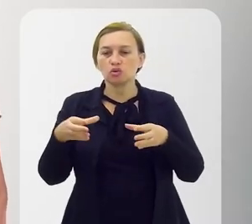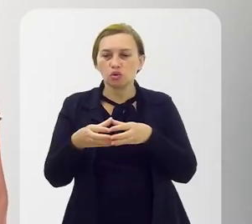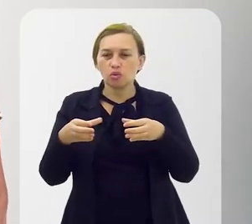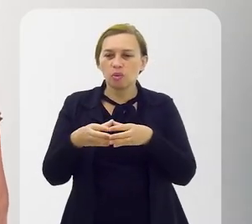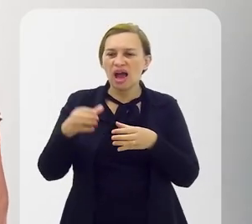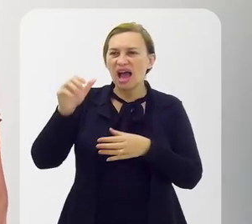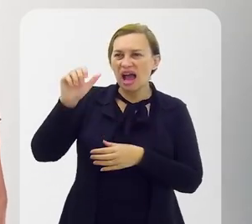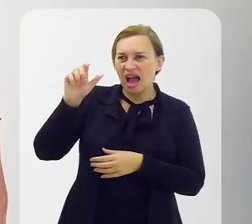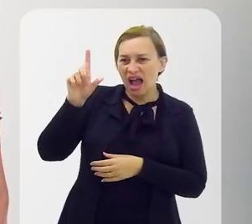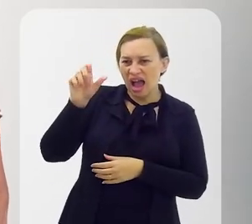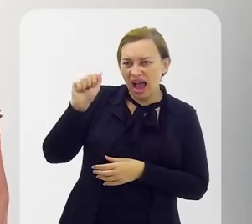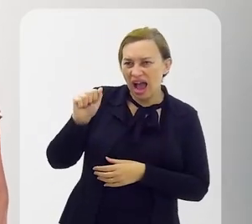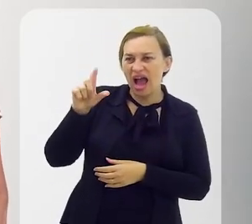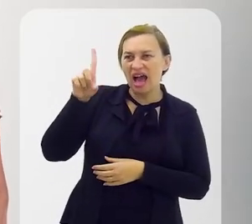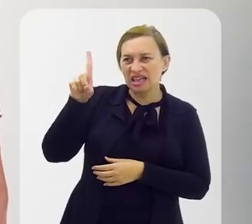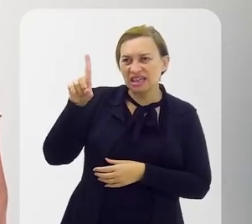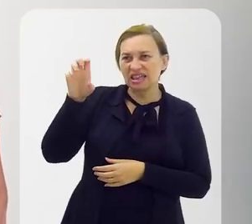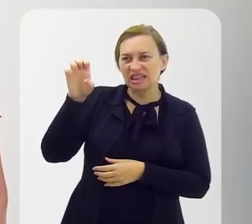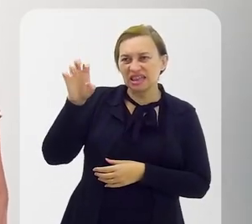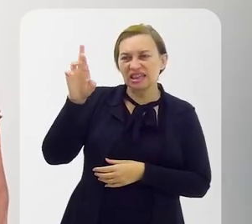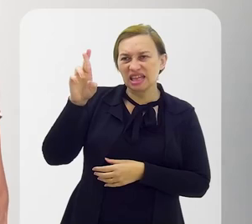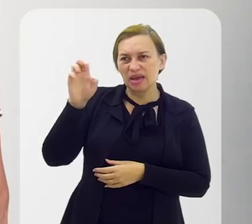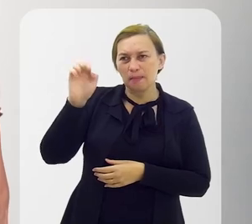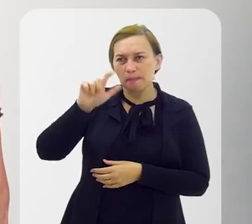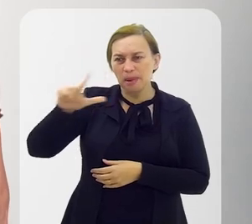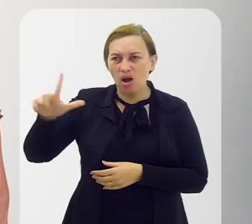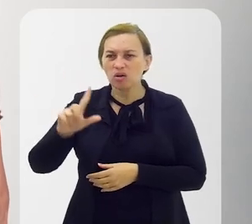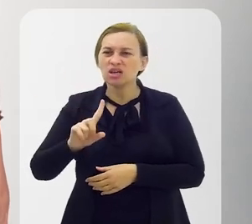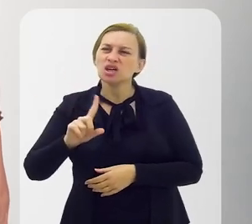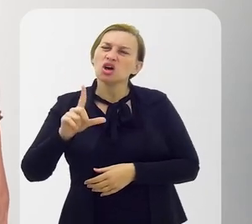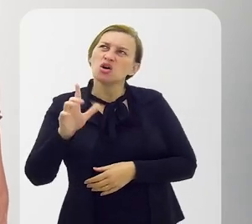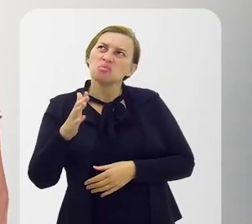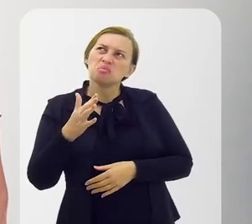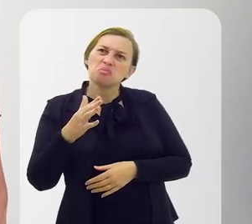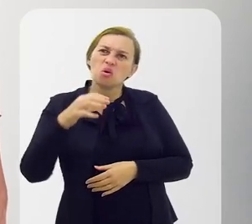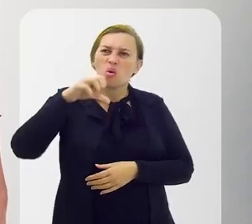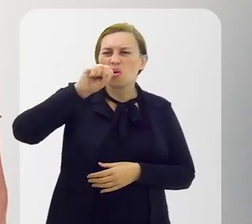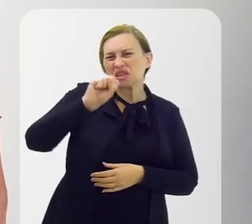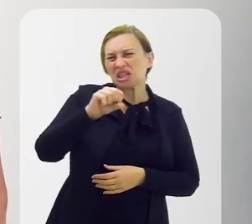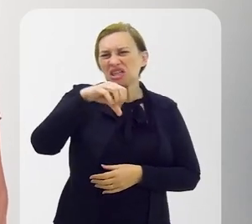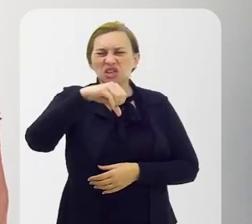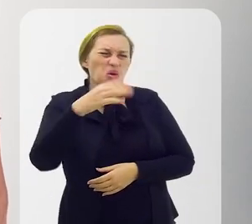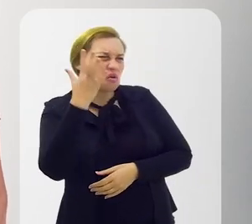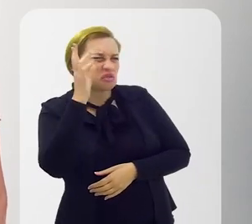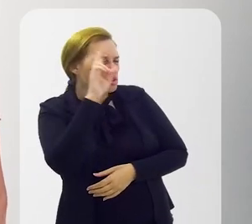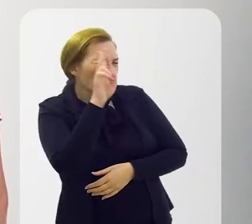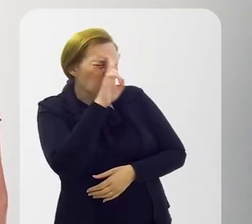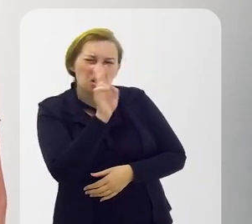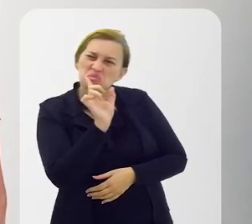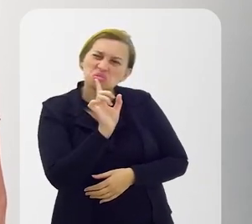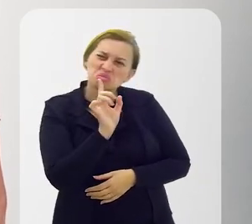do Aderbal Foi nos anos 90 Uma coisa ali por volta de 89 Não sei Não me lembro exatamente